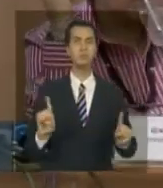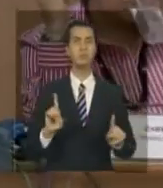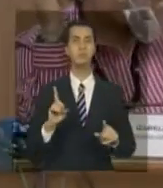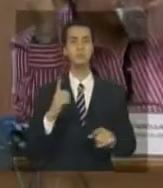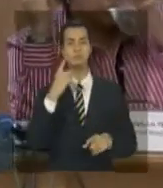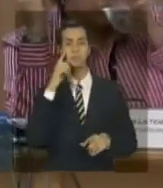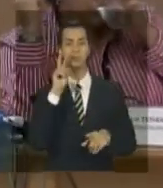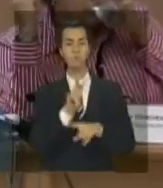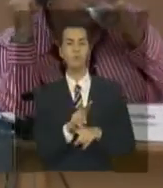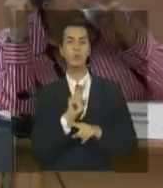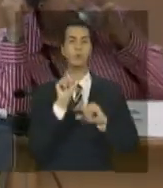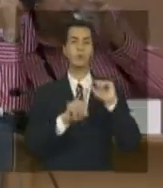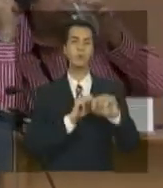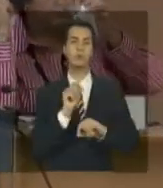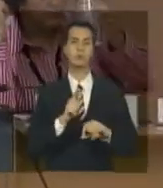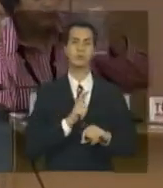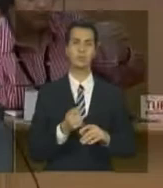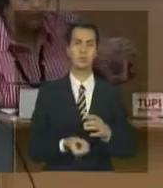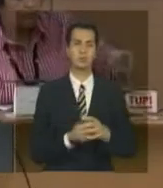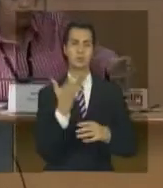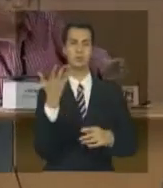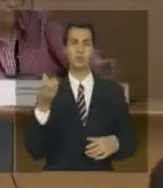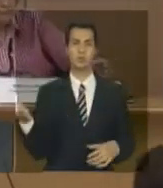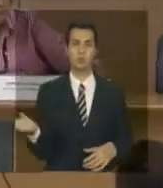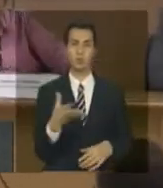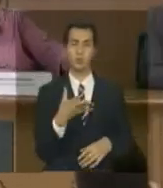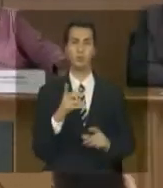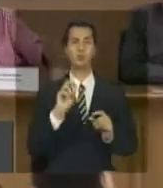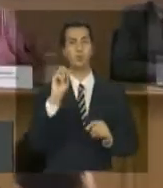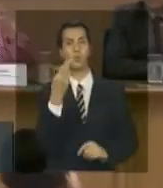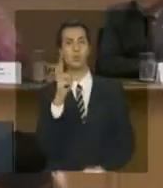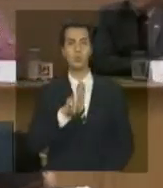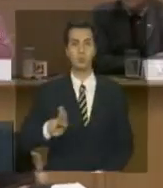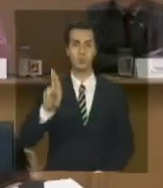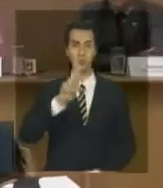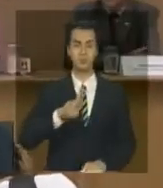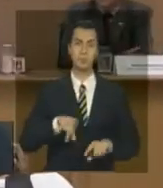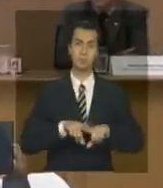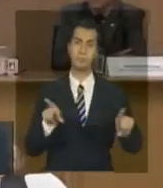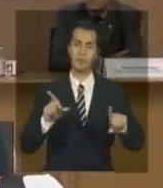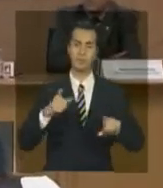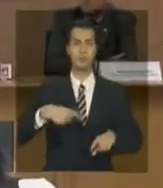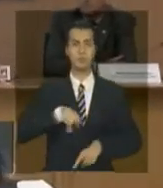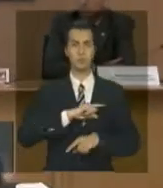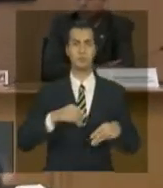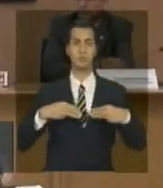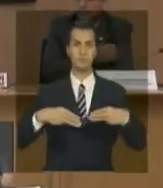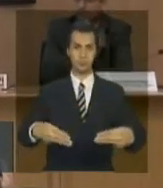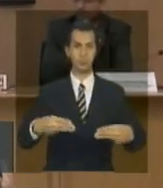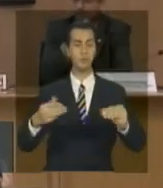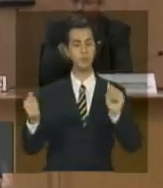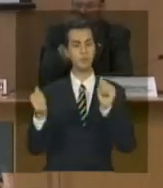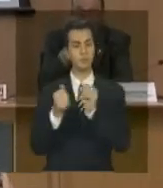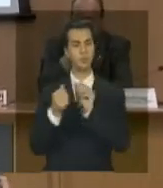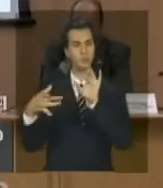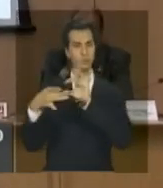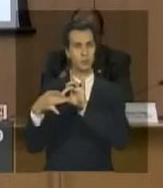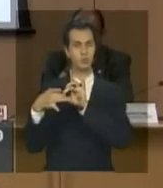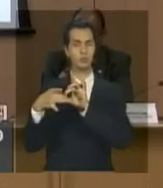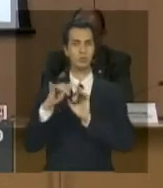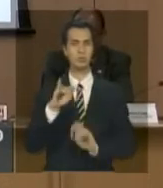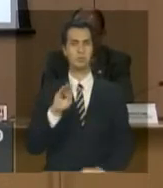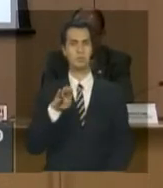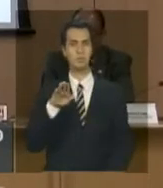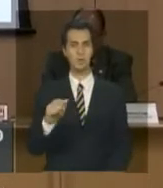ou quais as tipologias de uso. Mas, evidentemente, isso é algo que o Ministério, junto com o IBAMA, pretende, nos próximos anos,